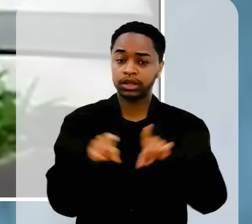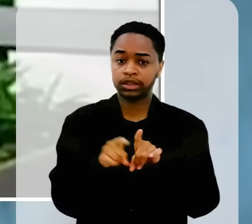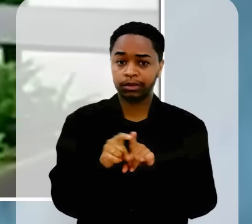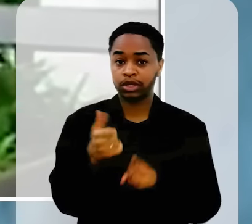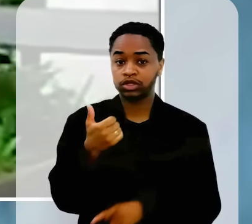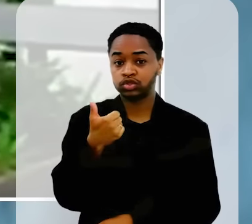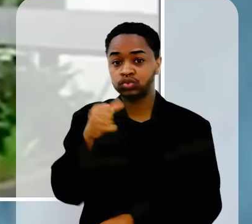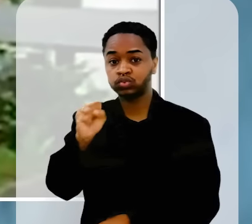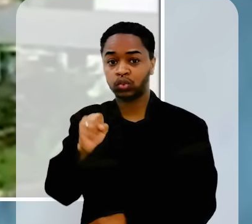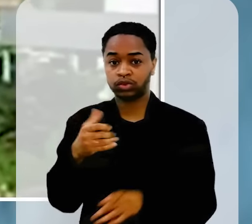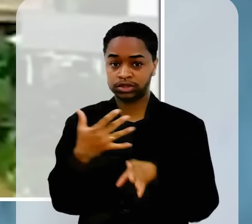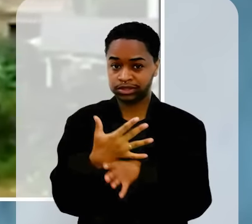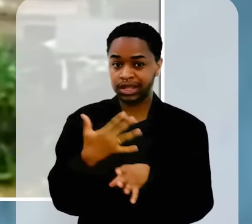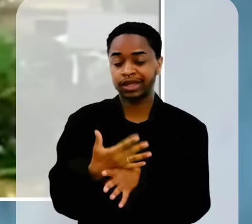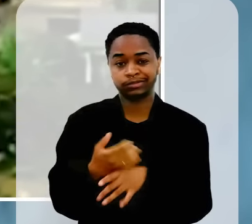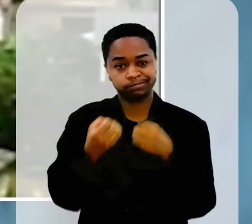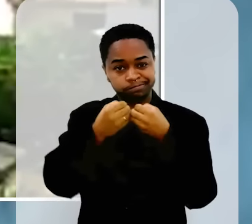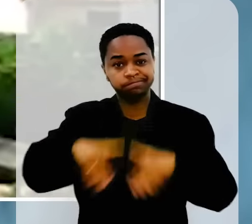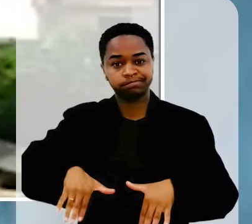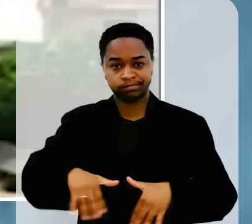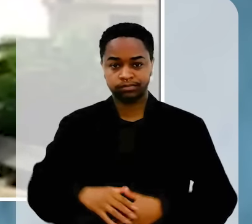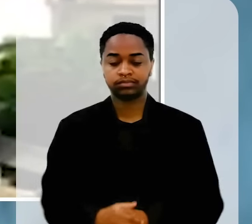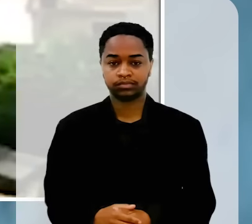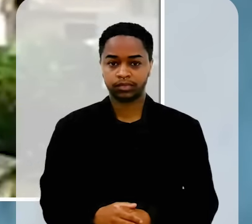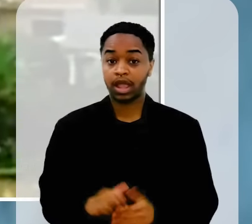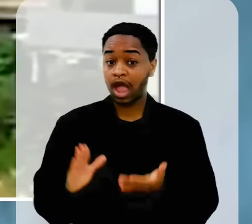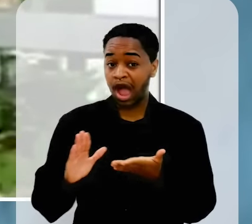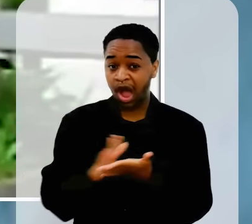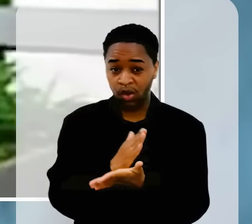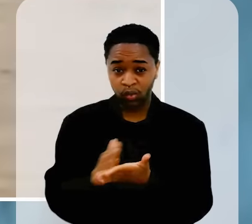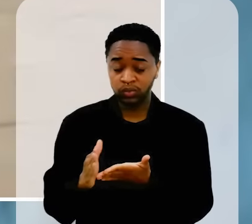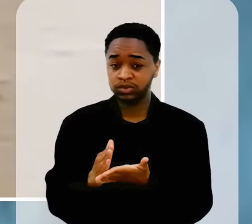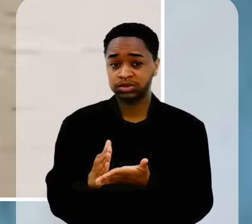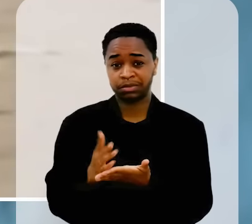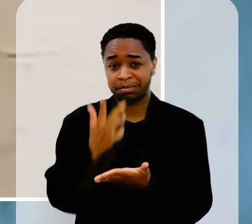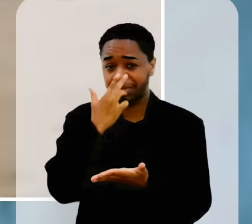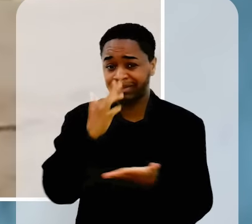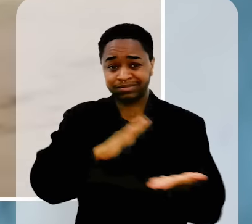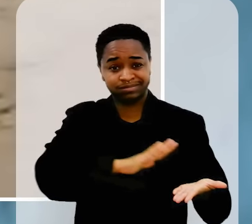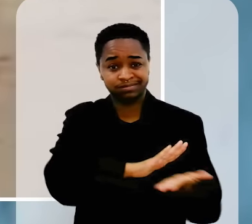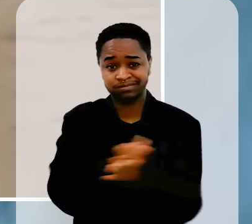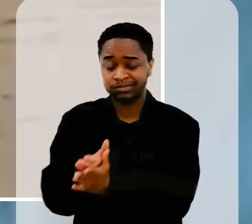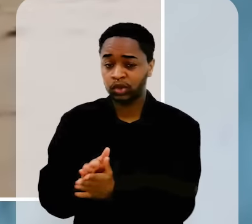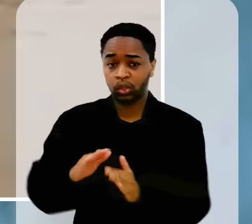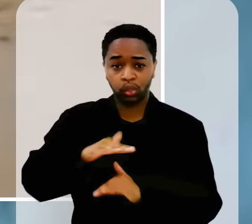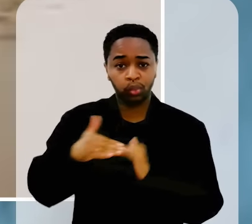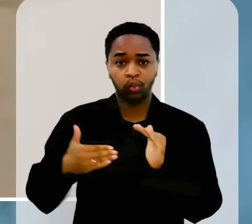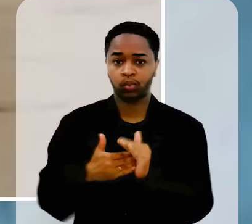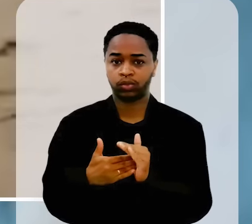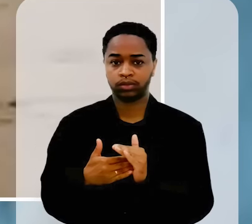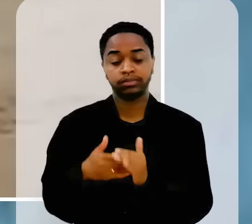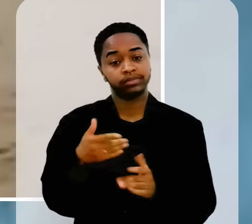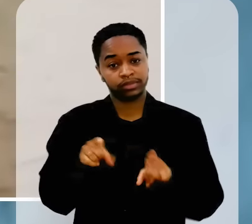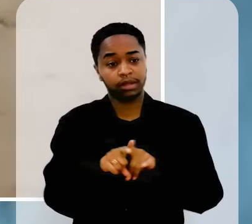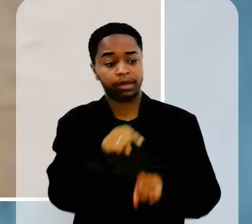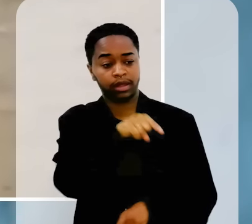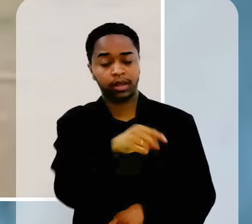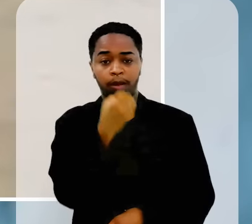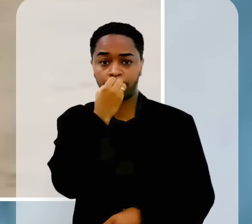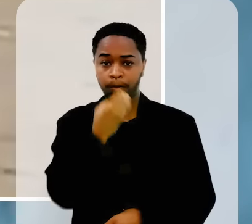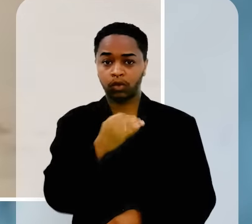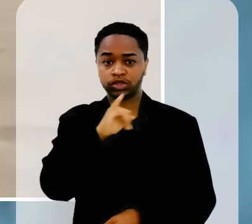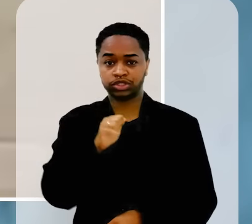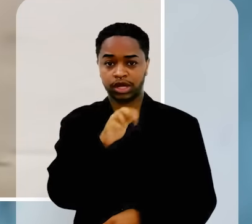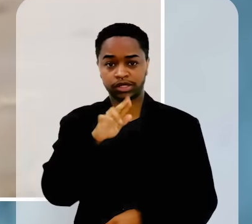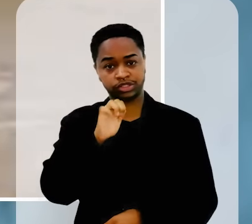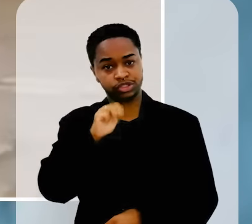e 18 municípios foram muito afetados, alguns praticamente destruídos. Bom Jardim foi um